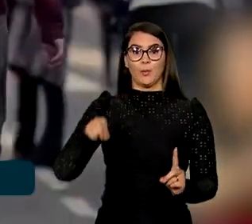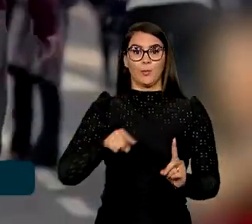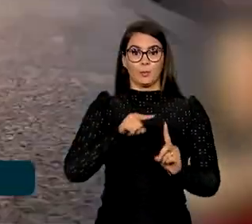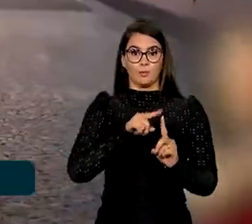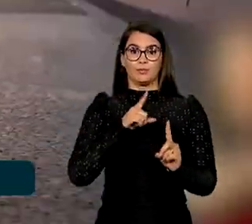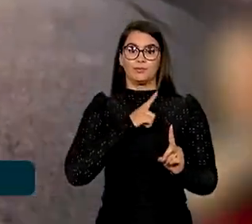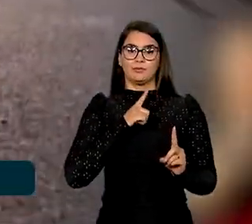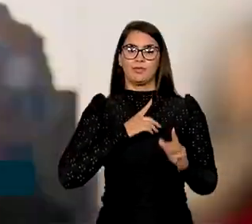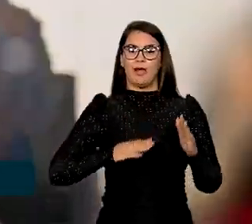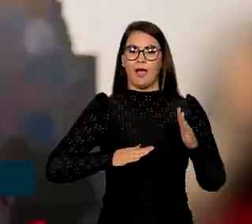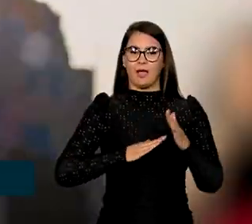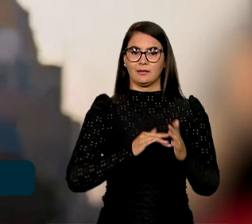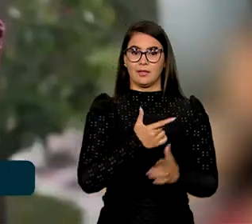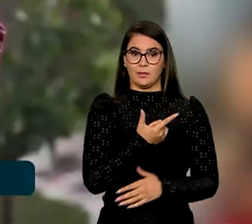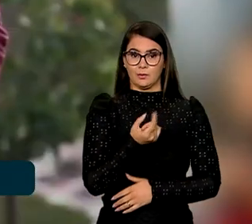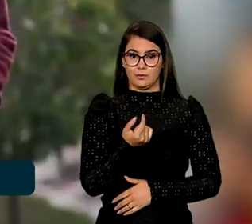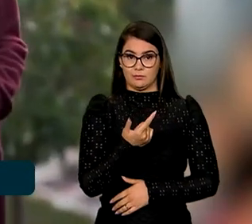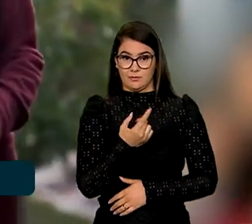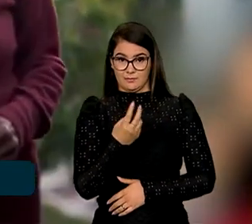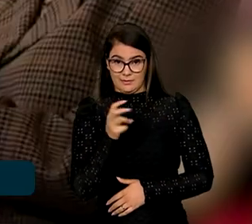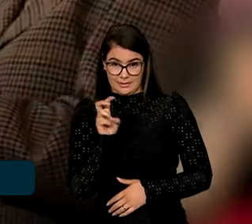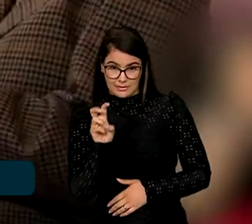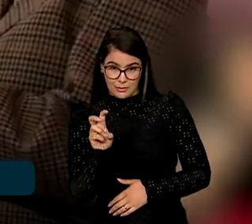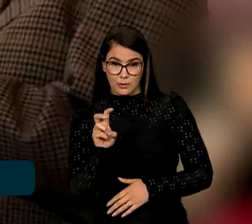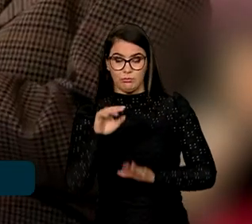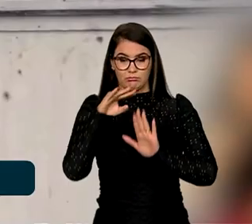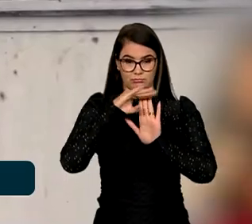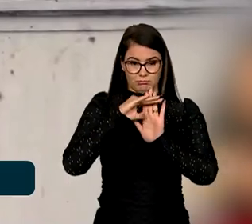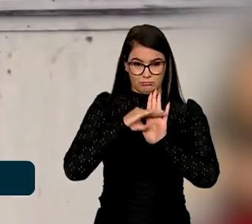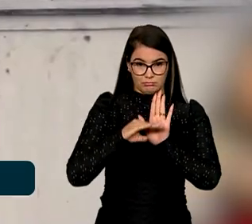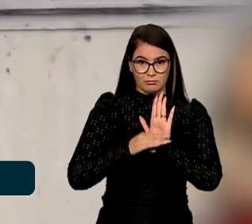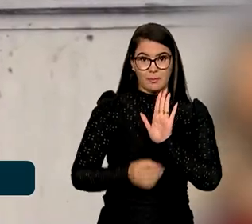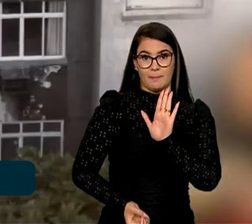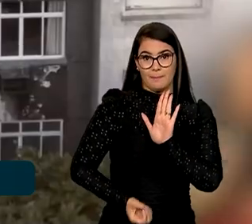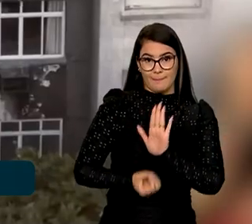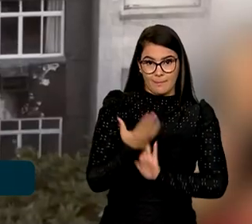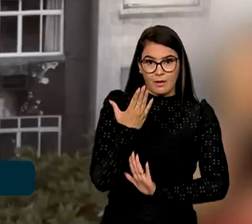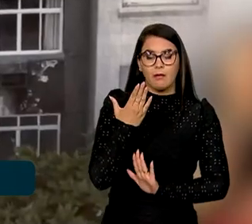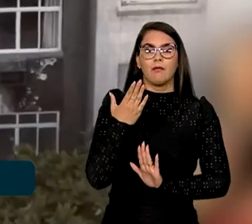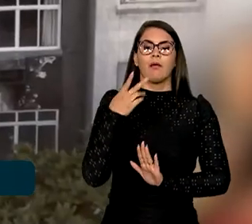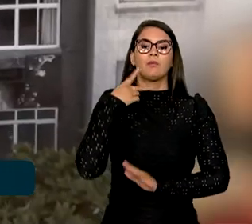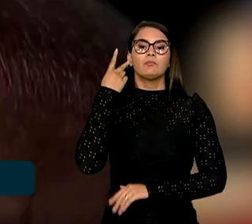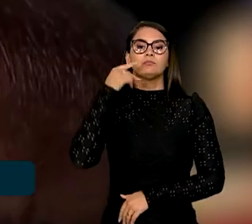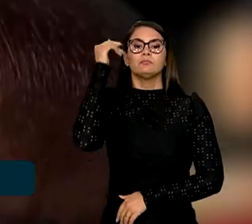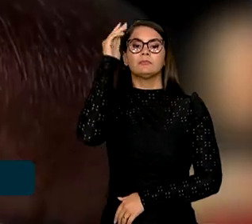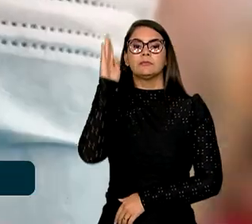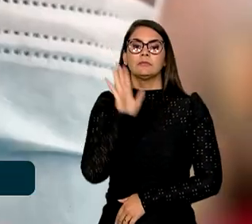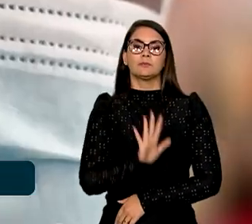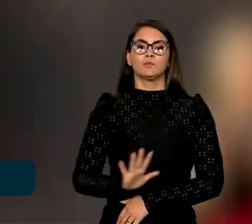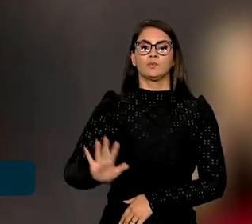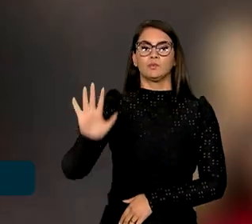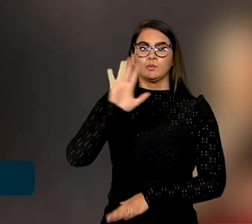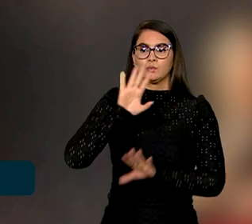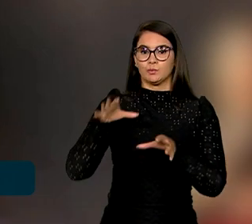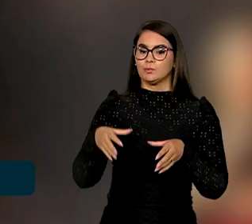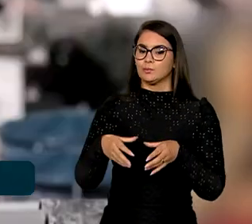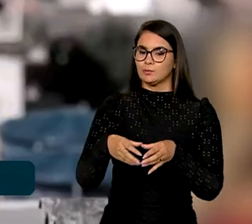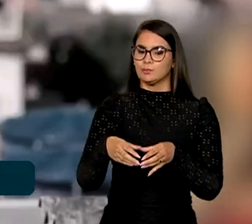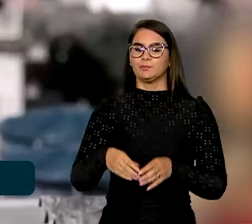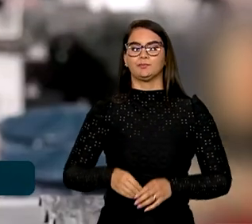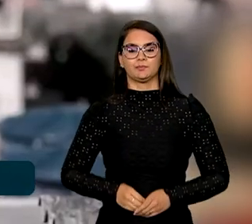elaborar até 2025 as diretrizes para a implantação de uma política nacional para a categoria.